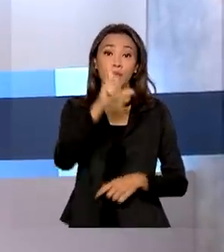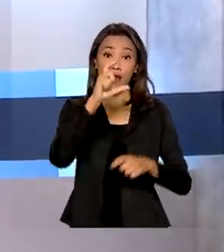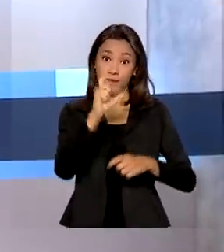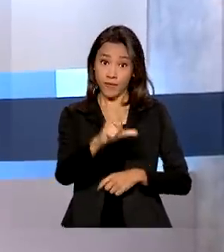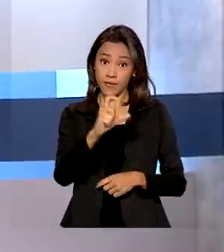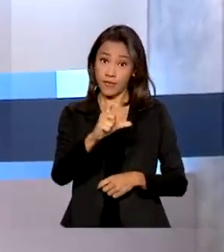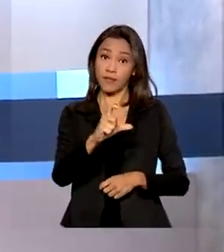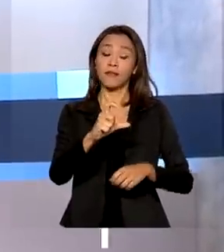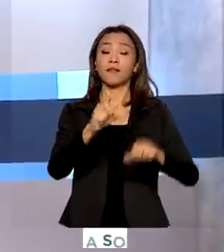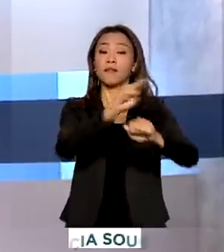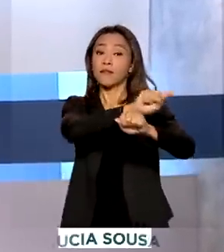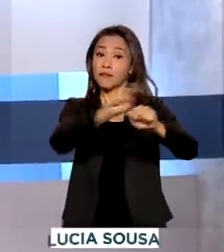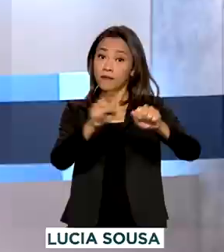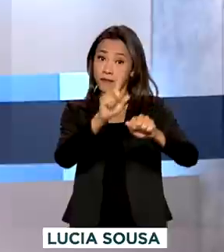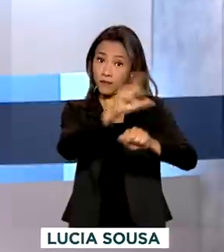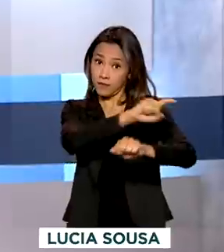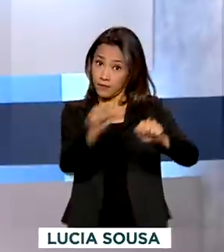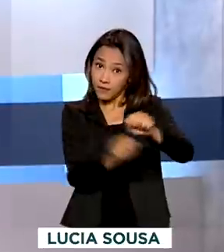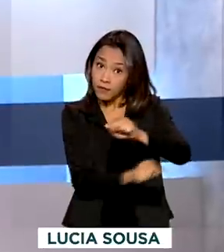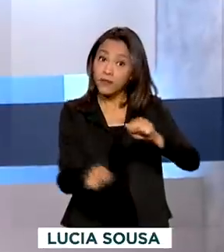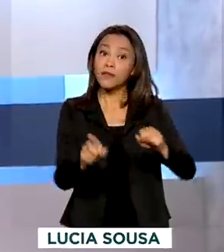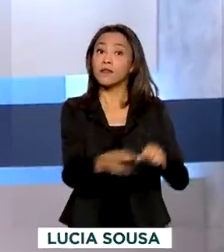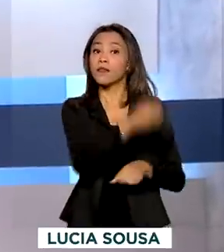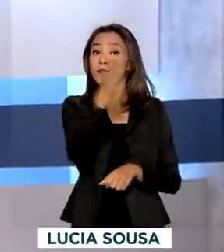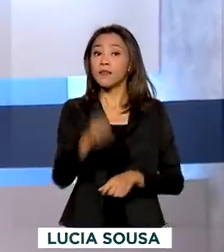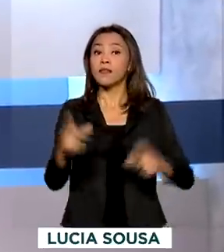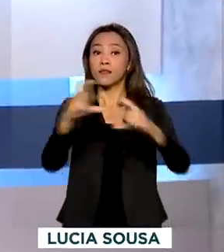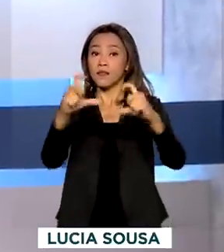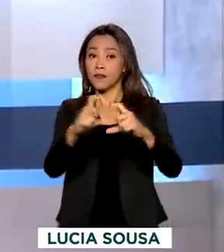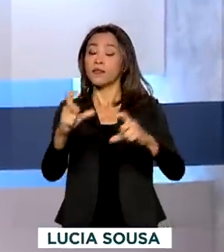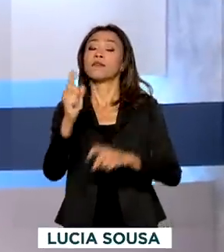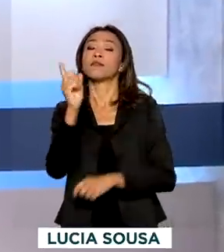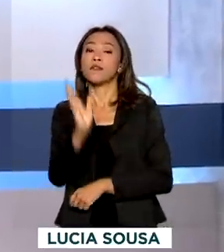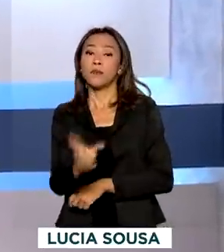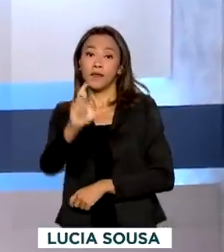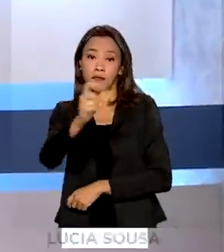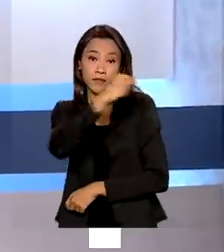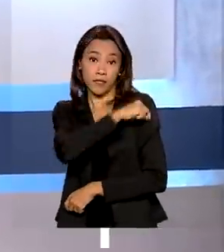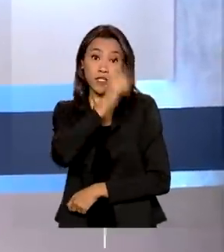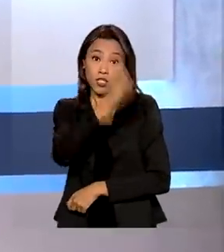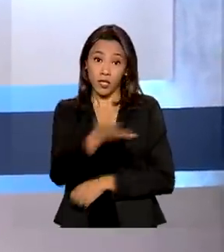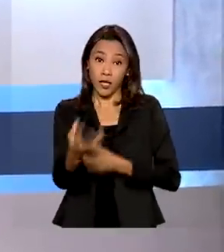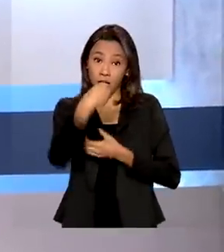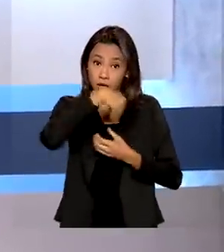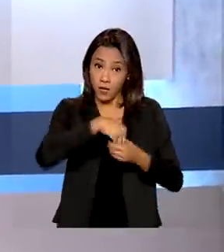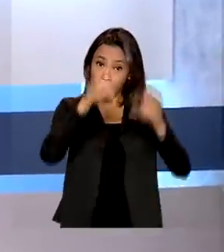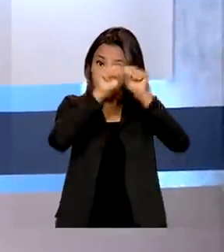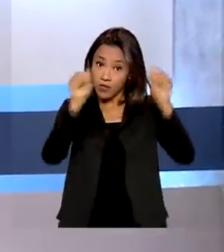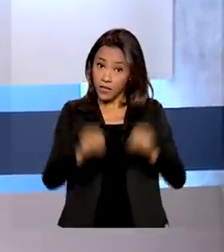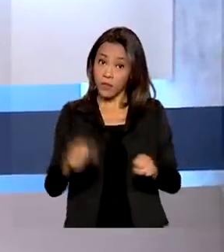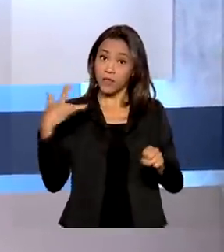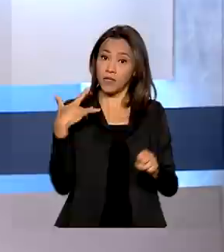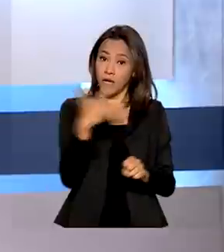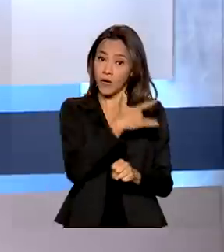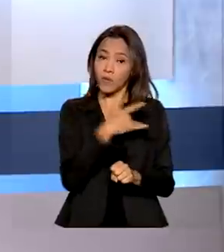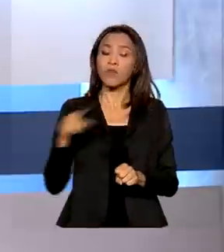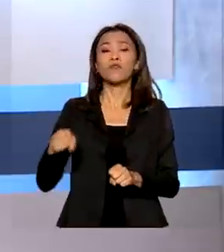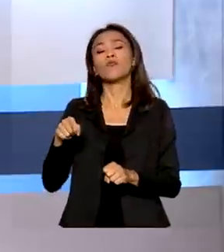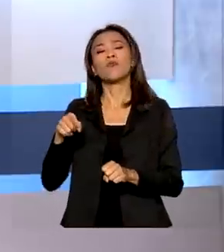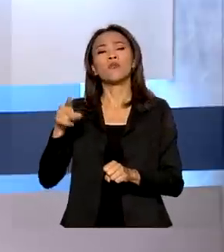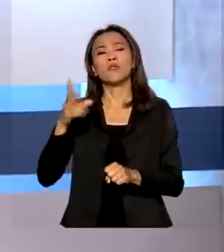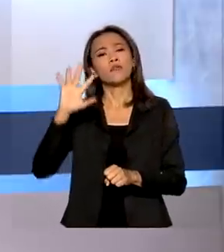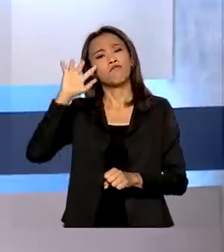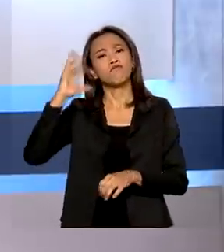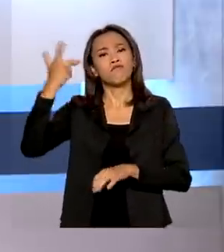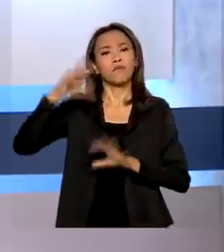AstraZeneca e da Pfizer foram incorporadas ao Sistema Único de Saúde. A recomendação foi feita pela Comissão Nacional de